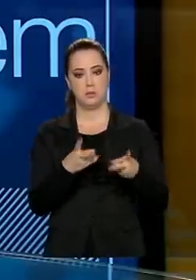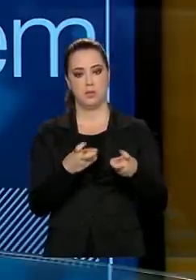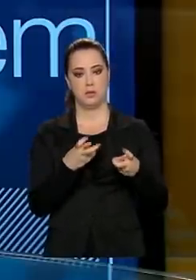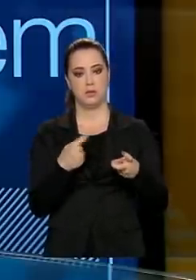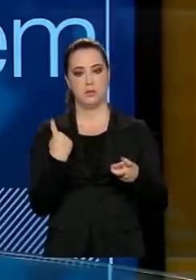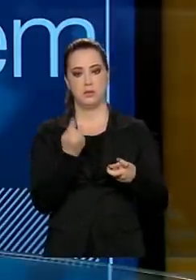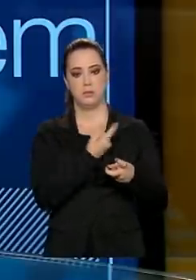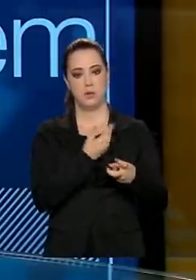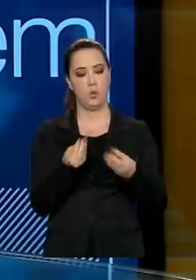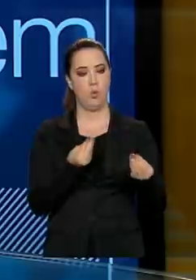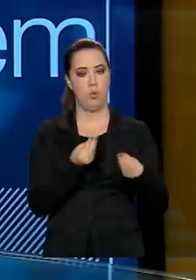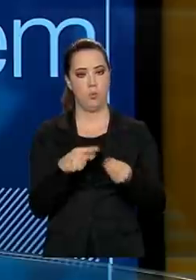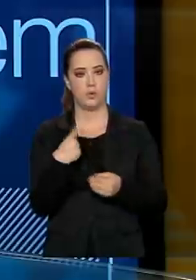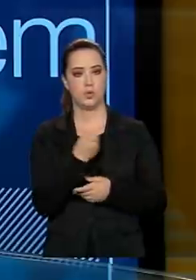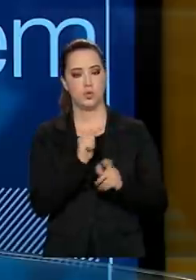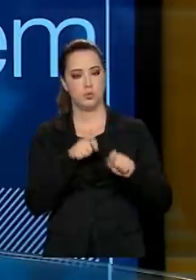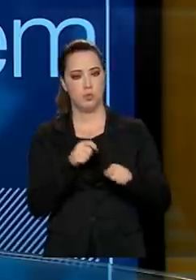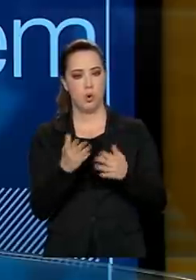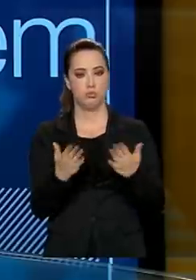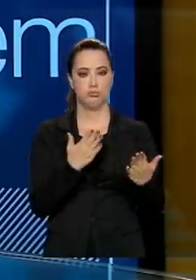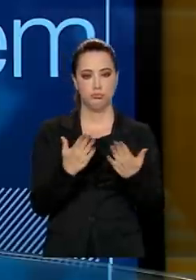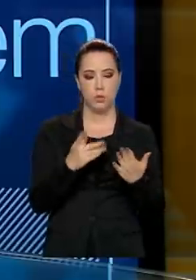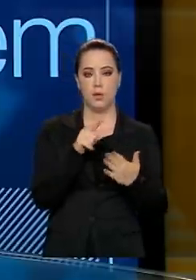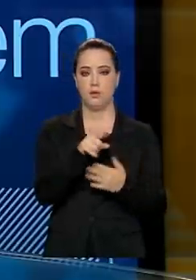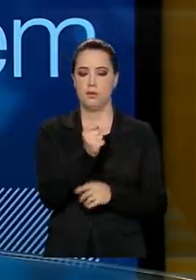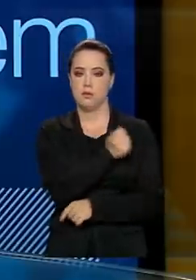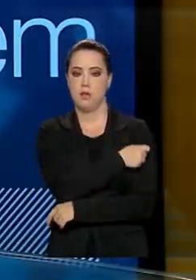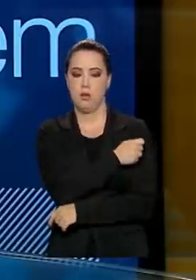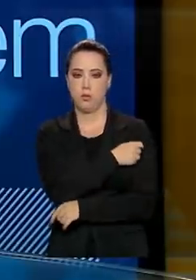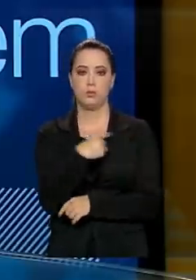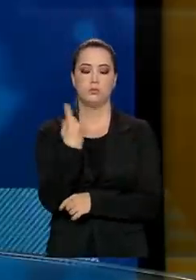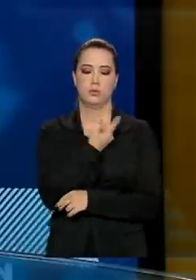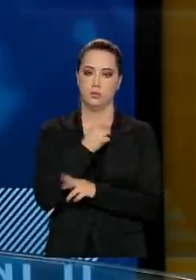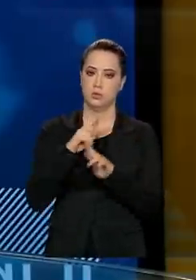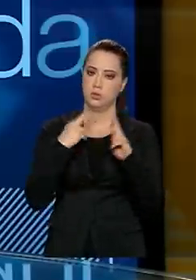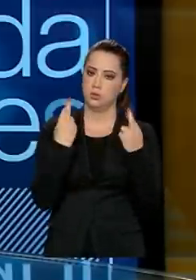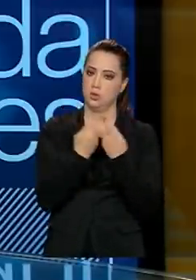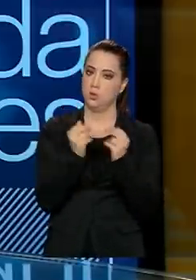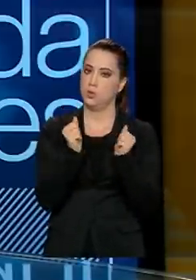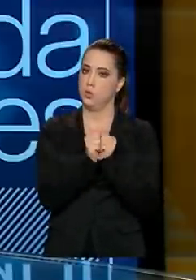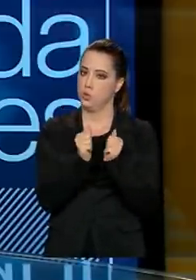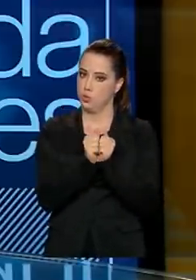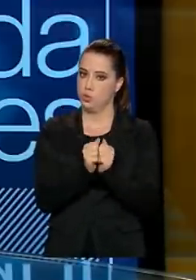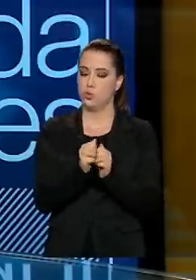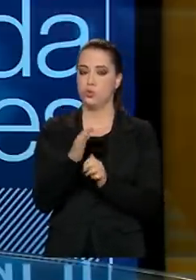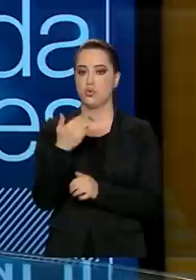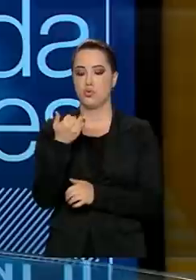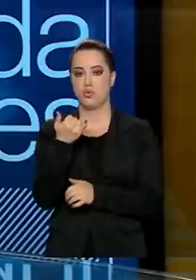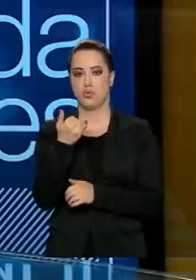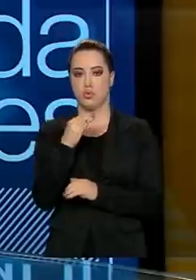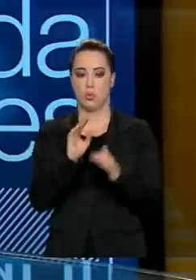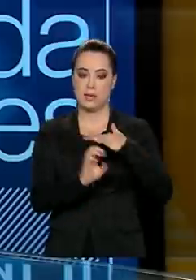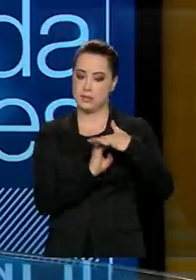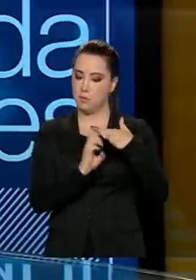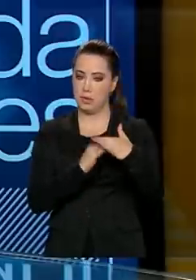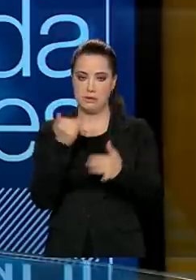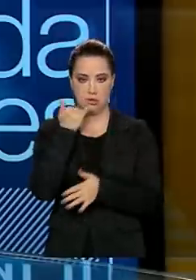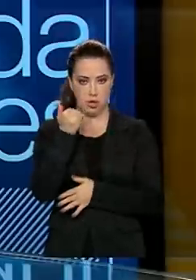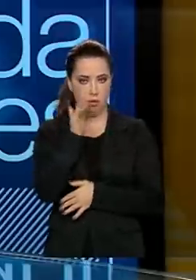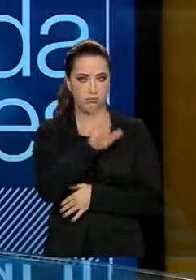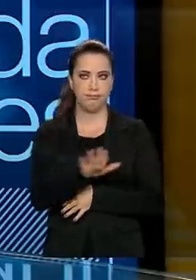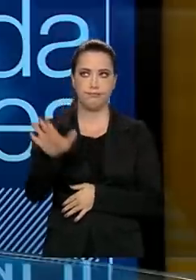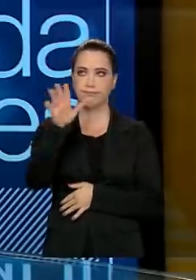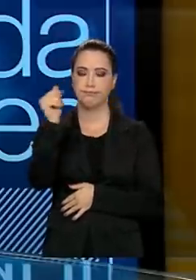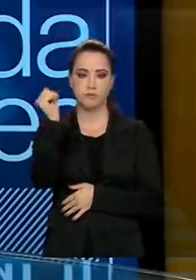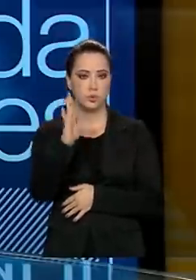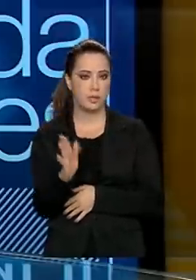como nós poderíamos atender esses alunos. Nós fizemos reuniões com as operadoras de telefonia celular do país e o Ministério